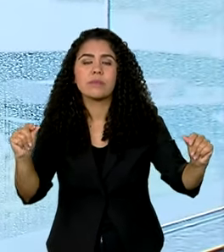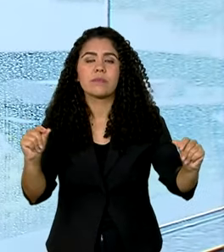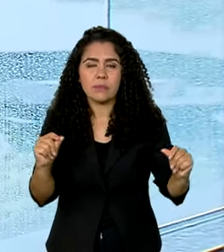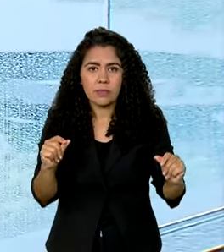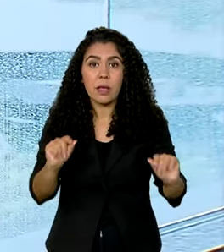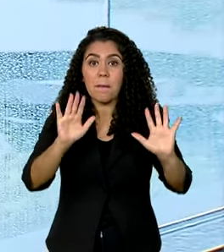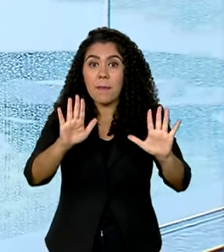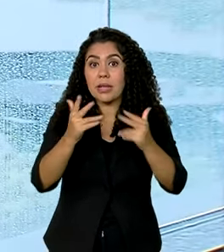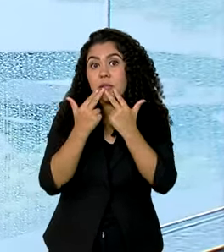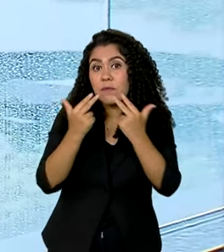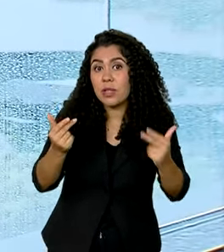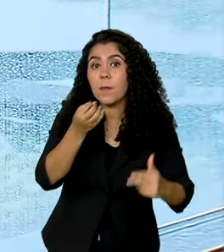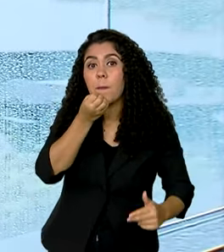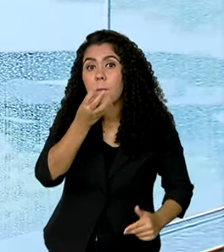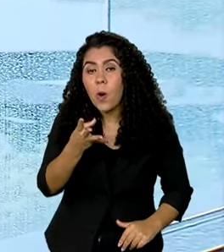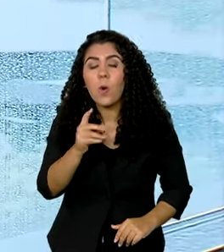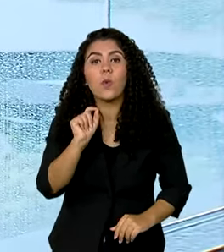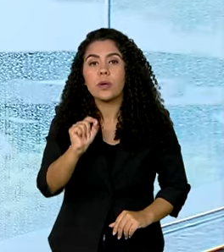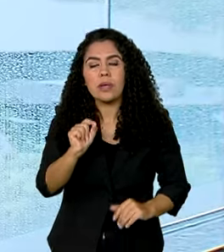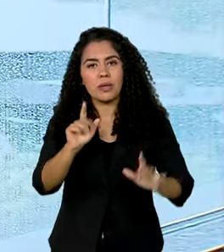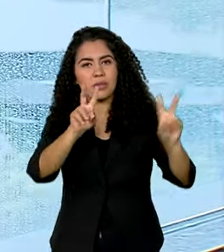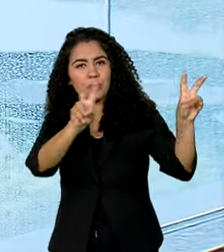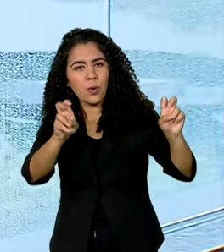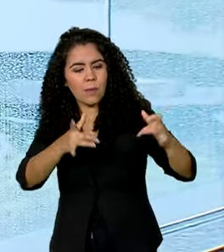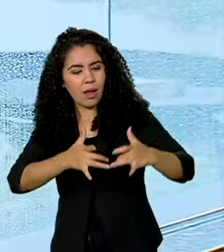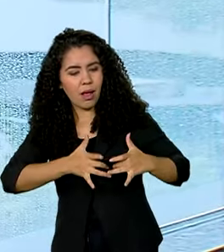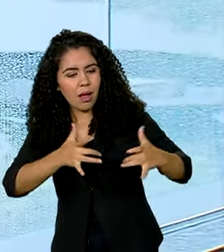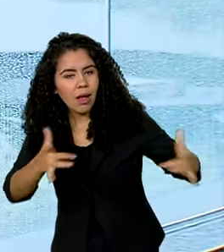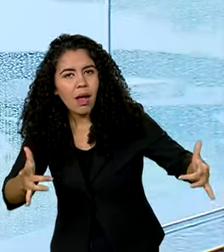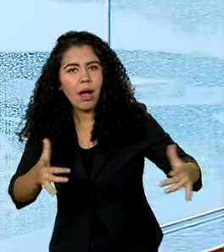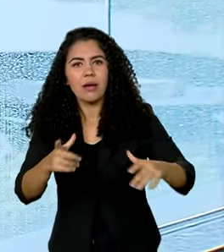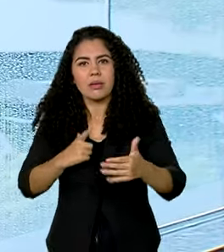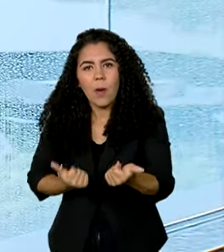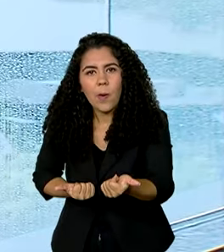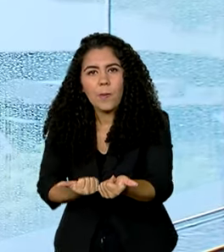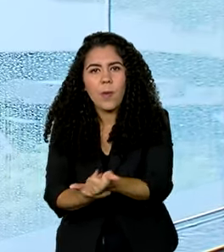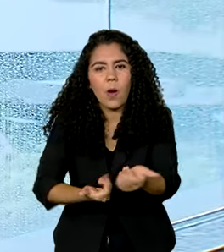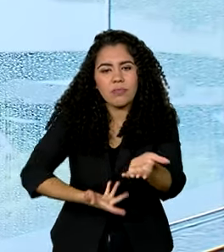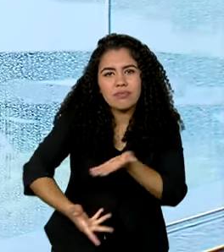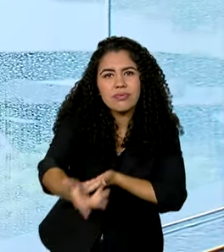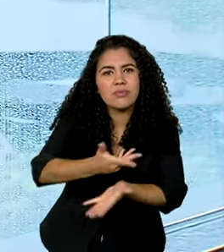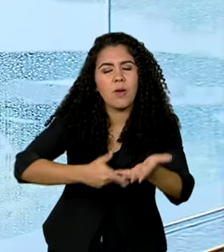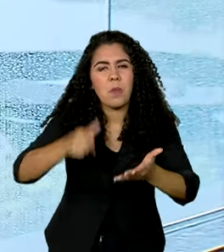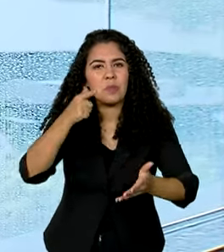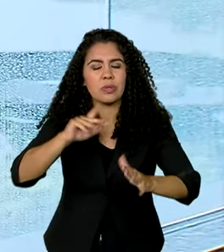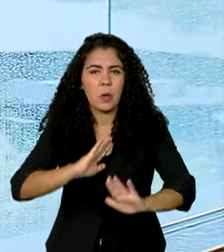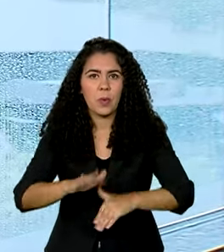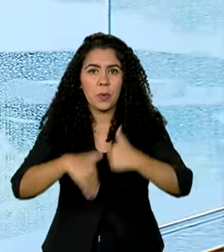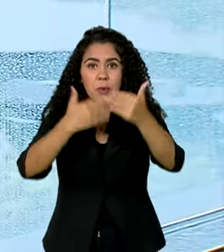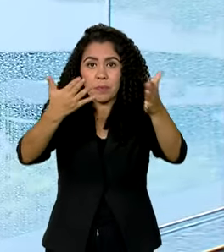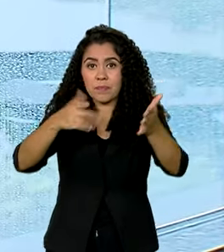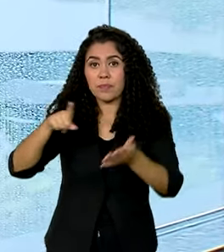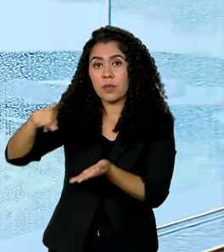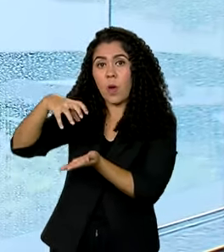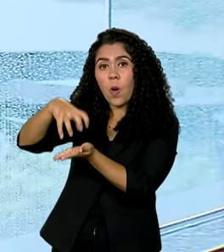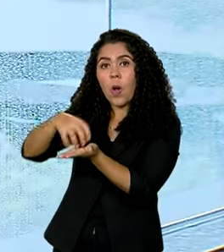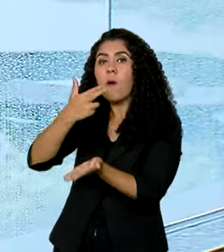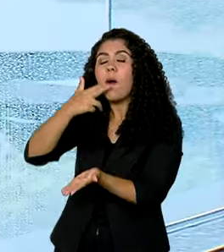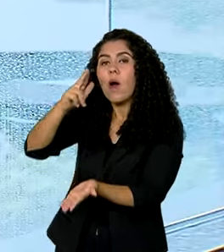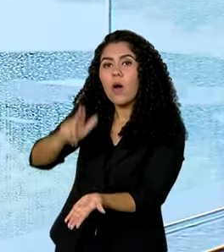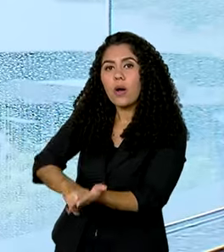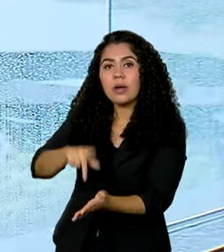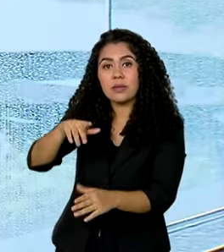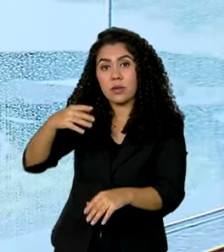A boa notícia é que a solidariedade, ajuda humanitária só aumenta. Só os Correios entregou mais de